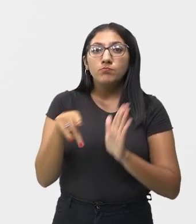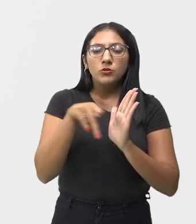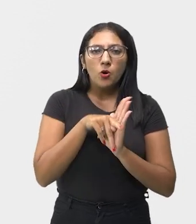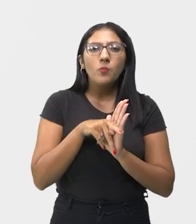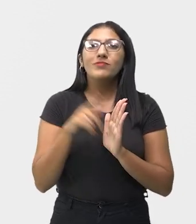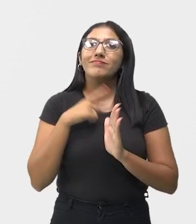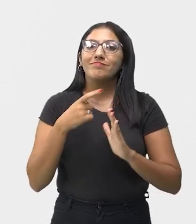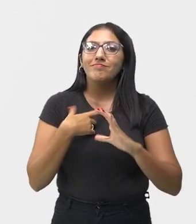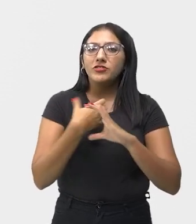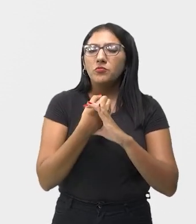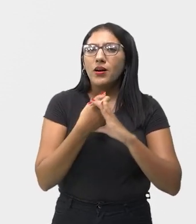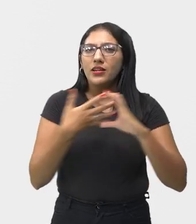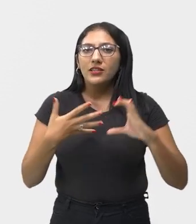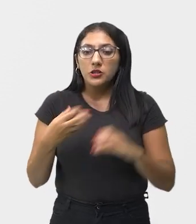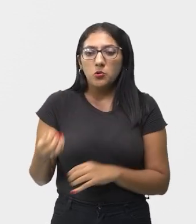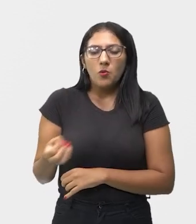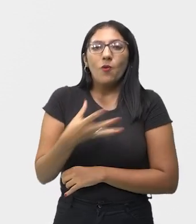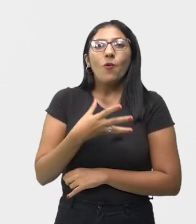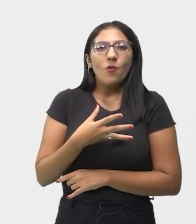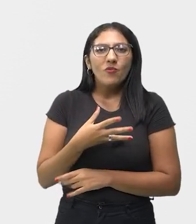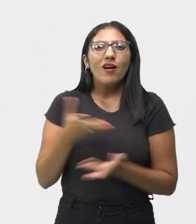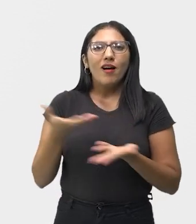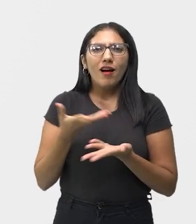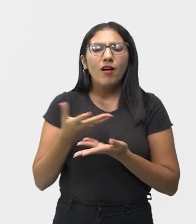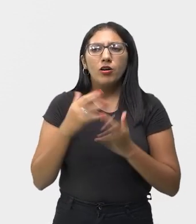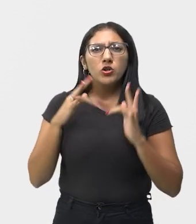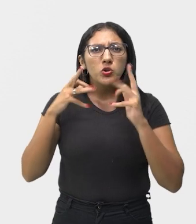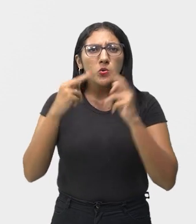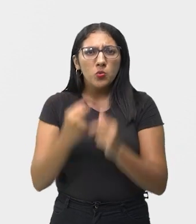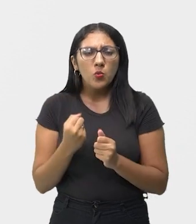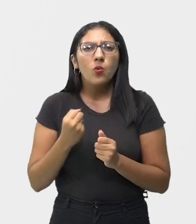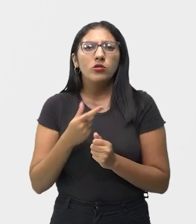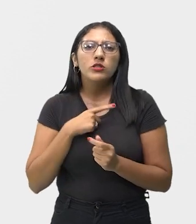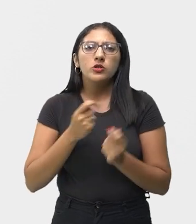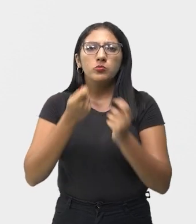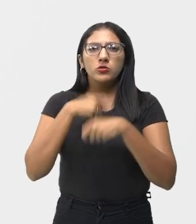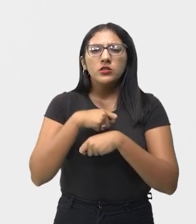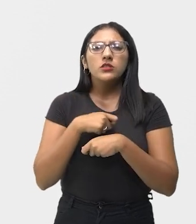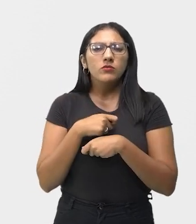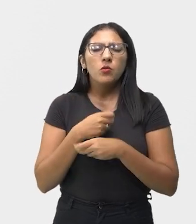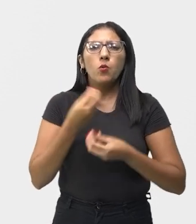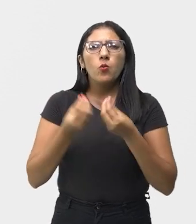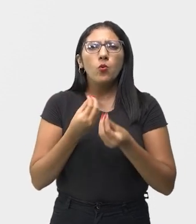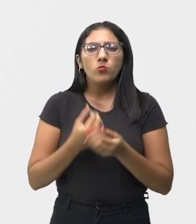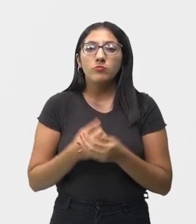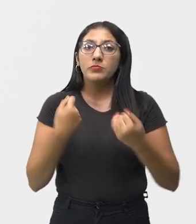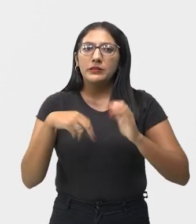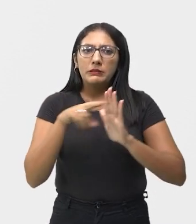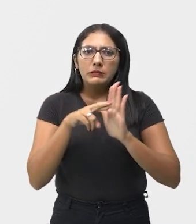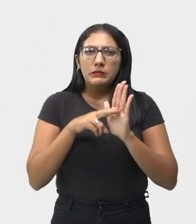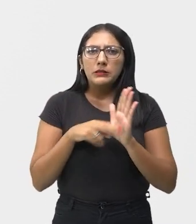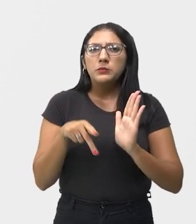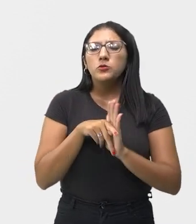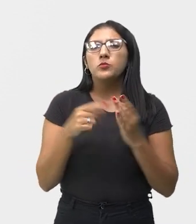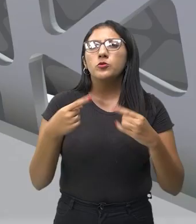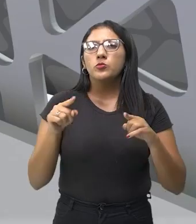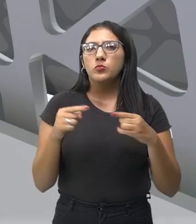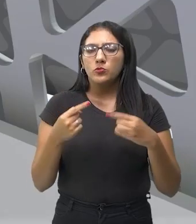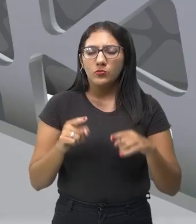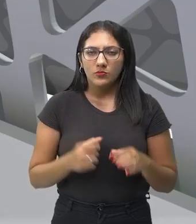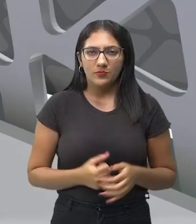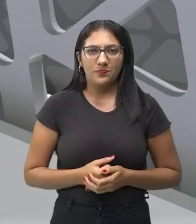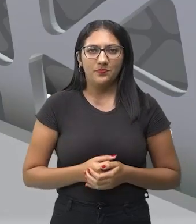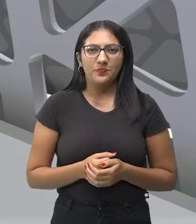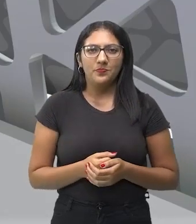característica incontestável, que foi regularidade rítmica. Gente, eu gostaria de ter